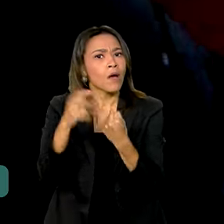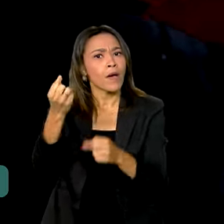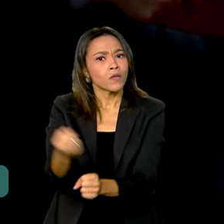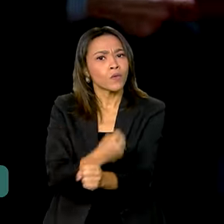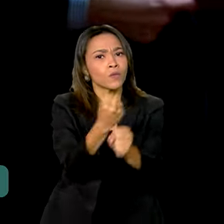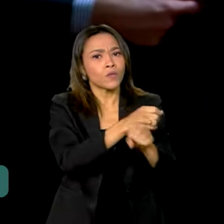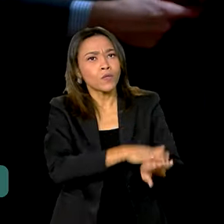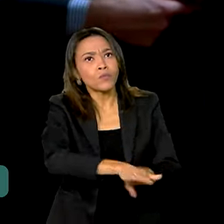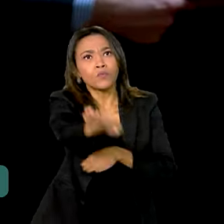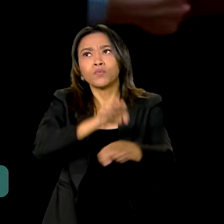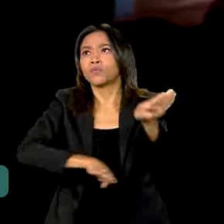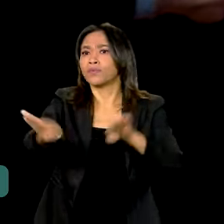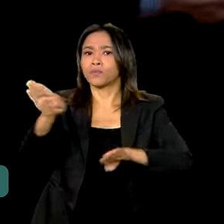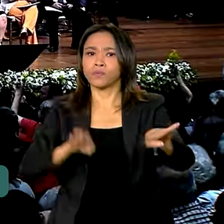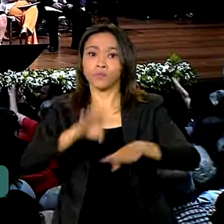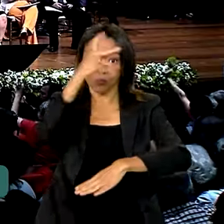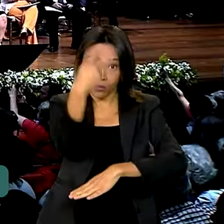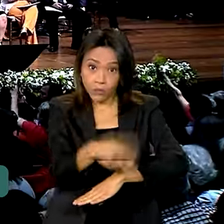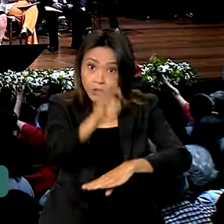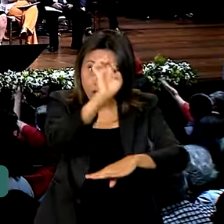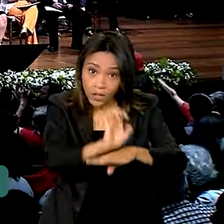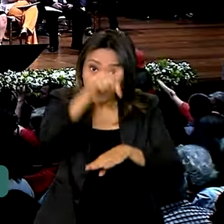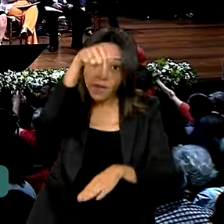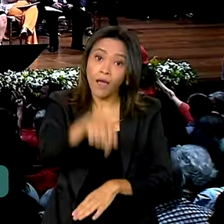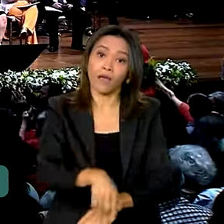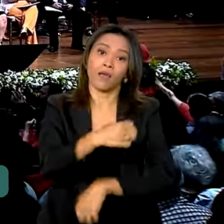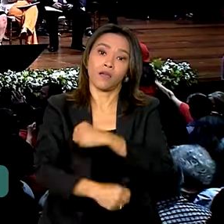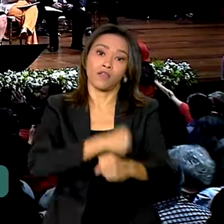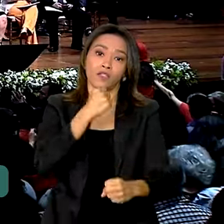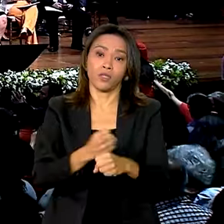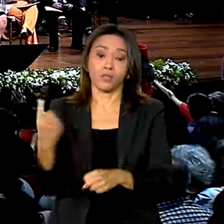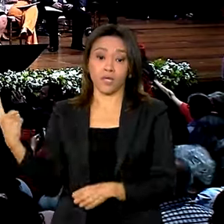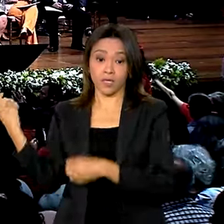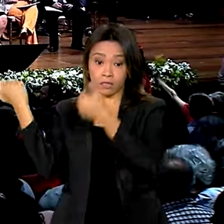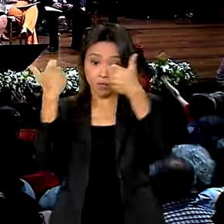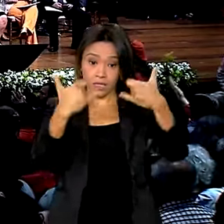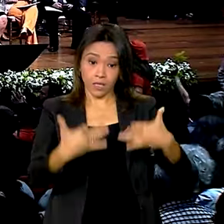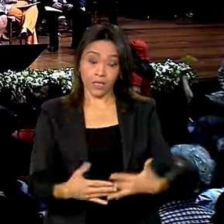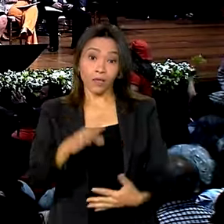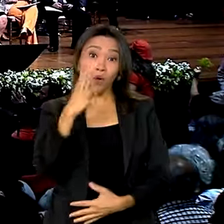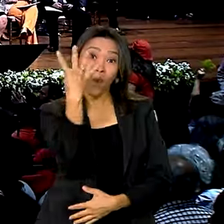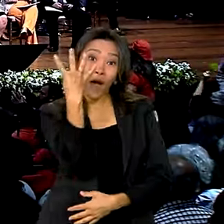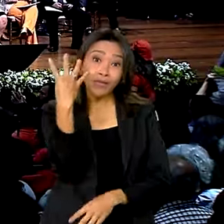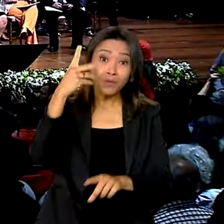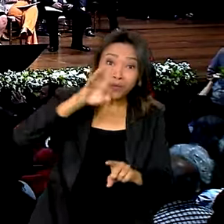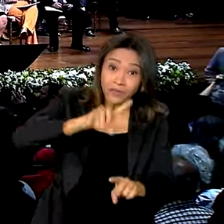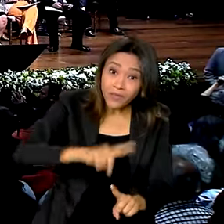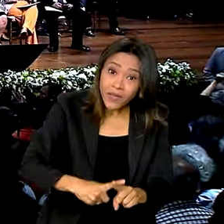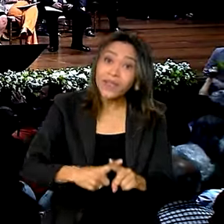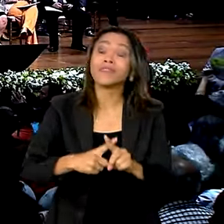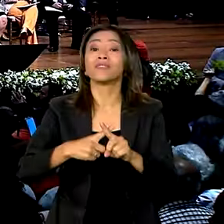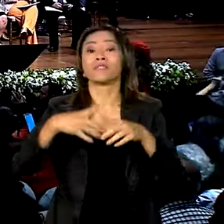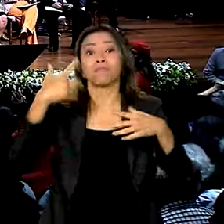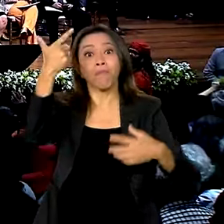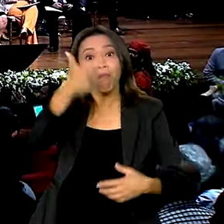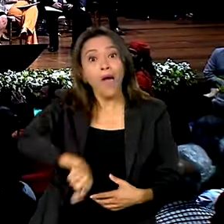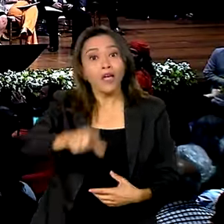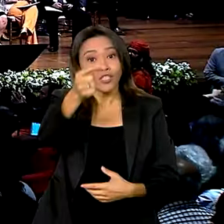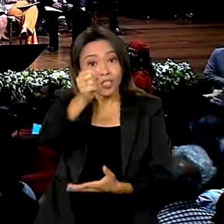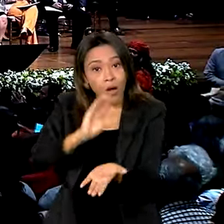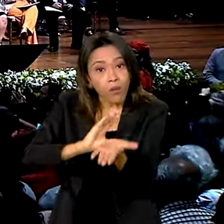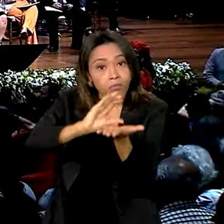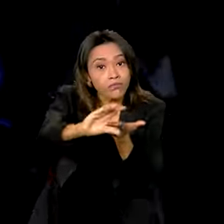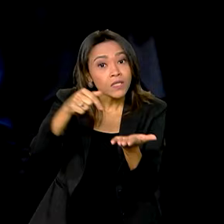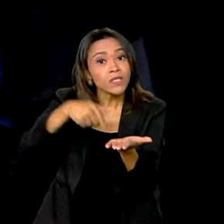mineiras só este ano. Quatro vezes mais recursos. E isso já significa melhoria da